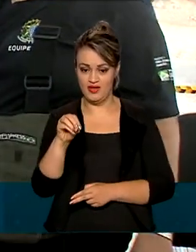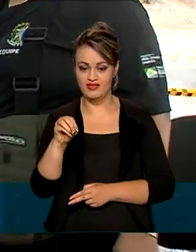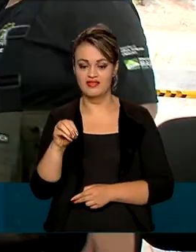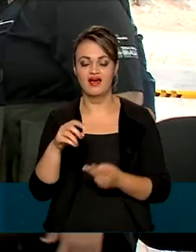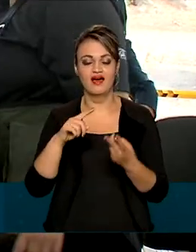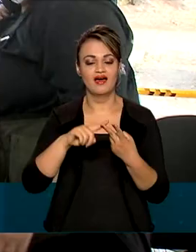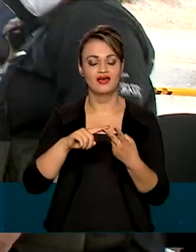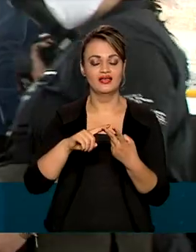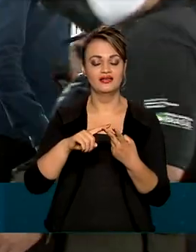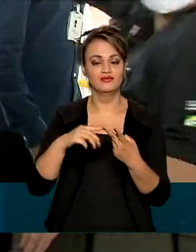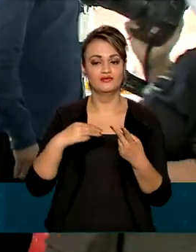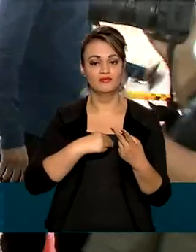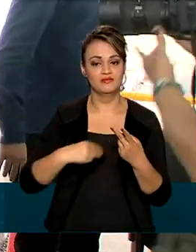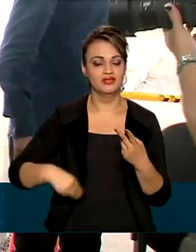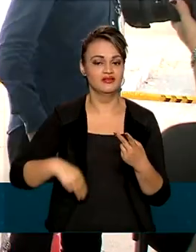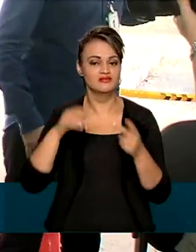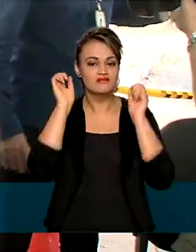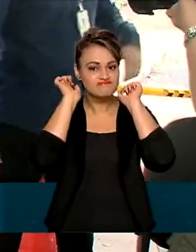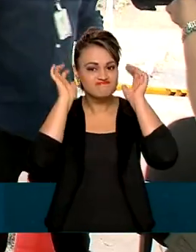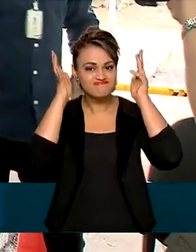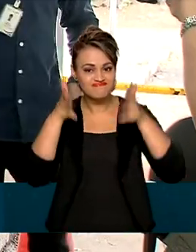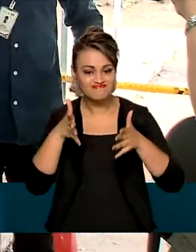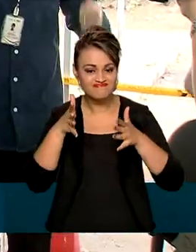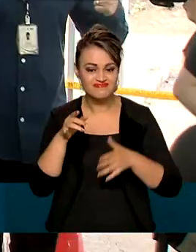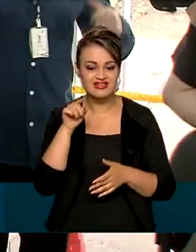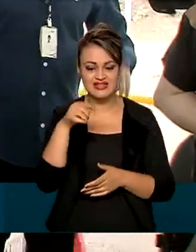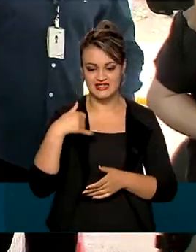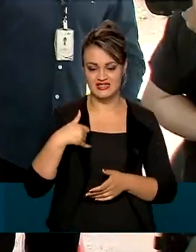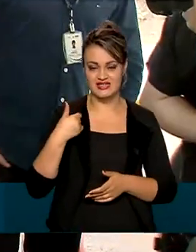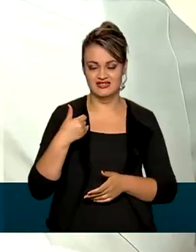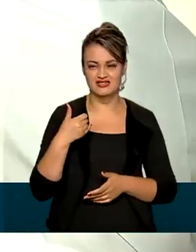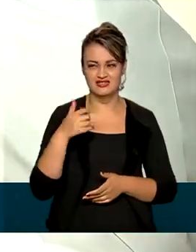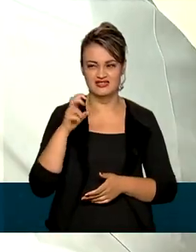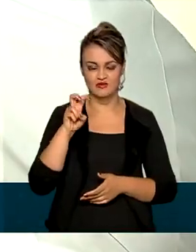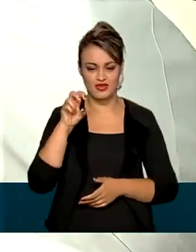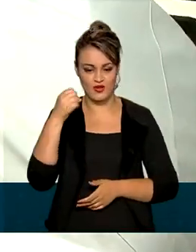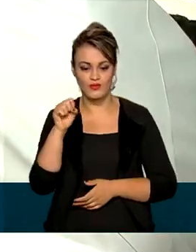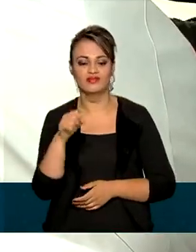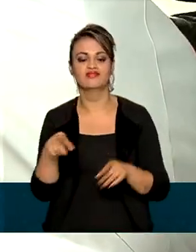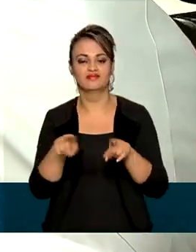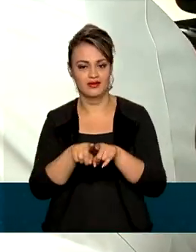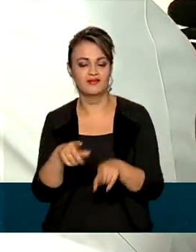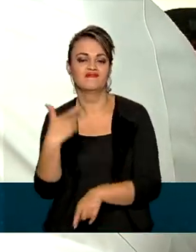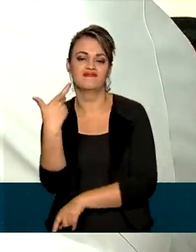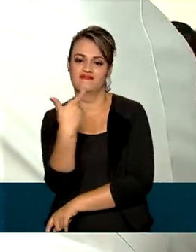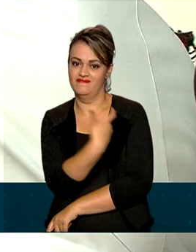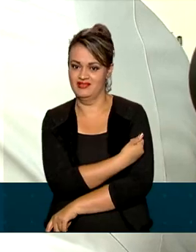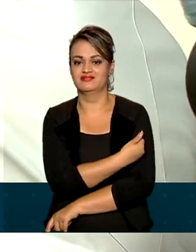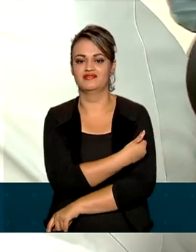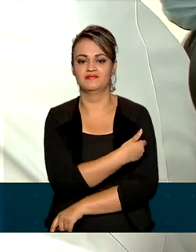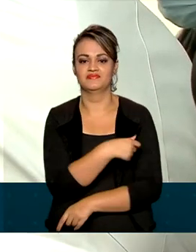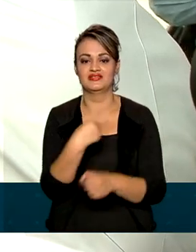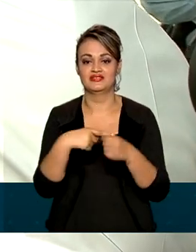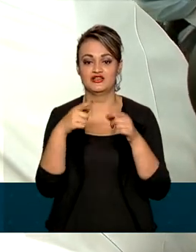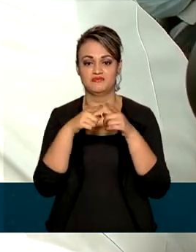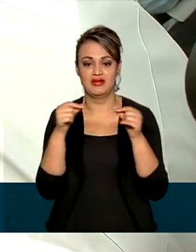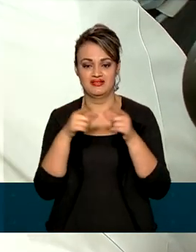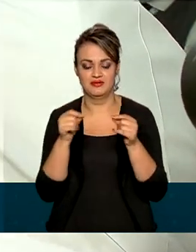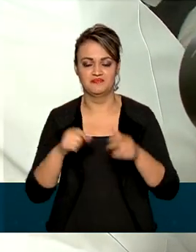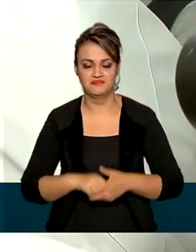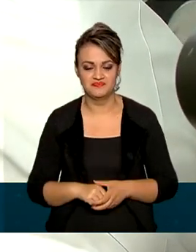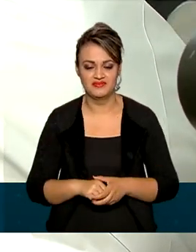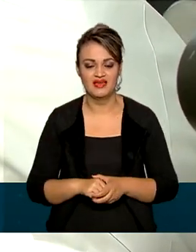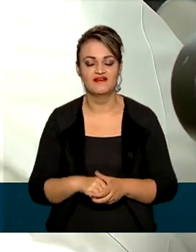e do ministro da Ciência, Tecnologia e Inovações, de 58 anos, receberem a imunização em Brasília. A